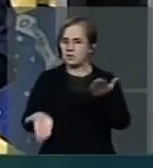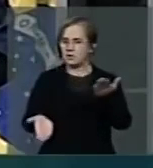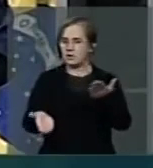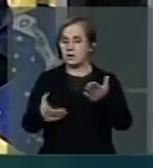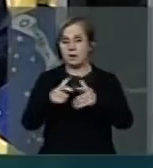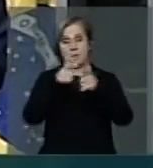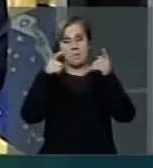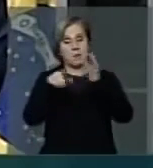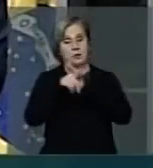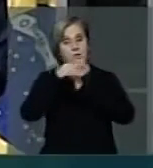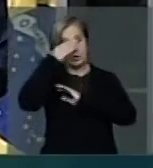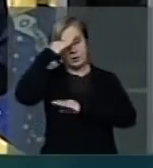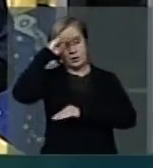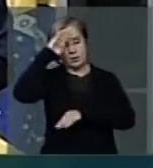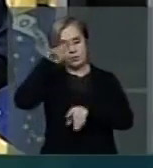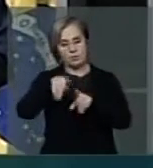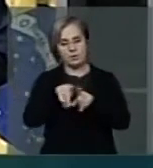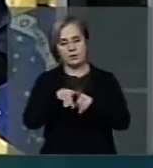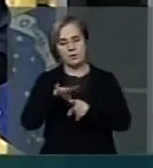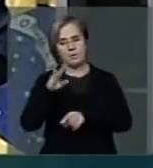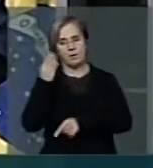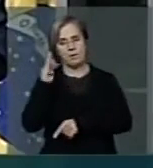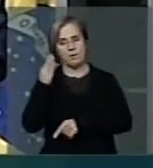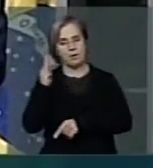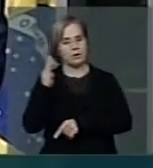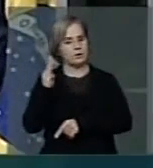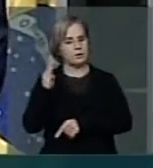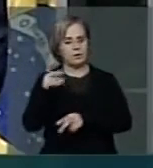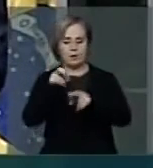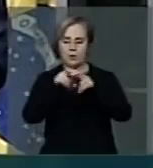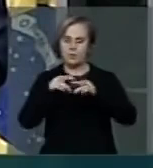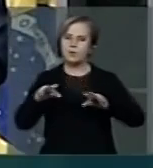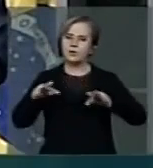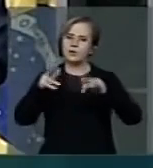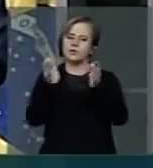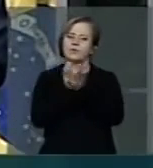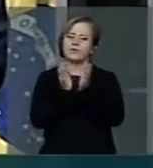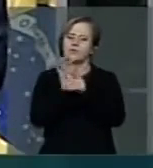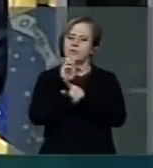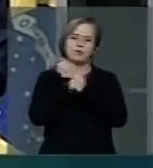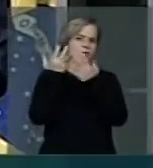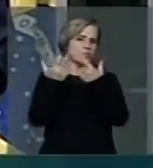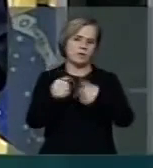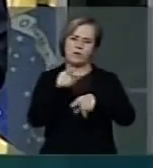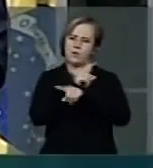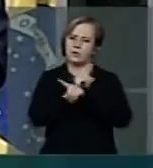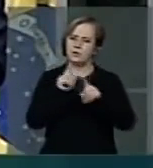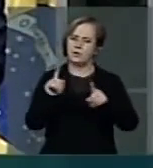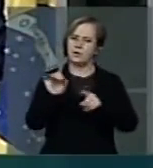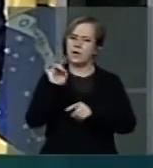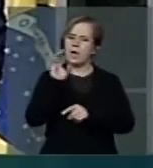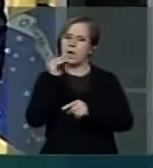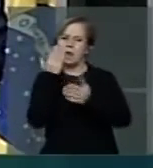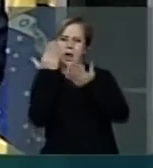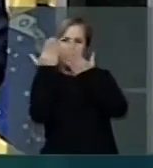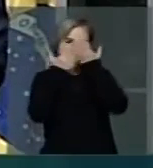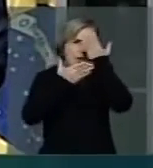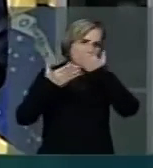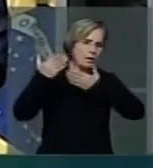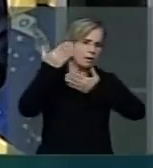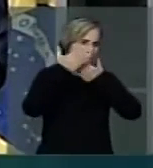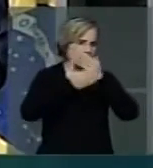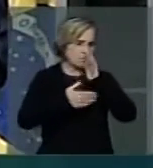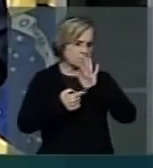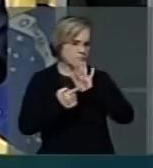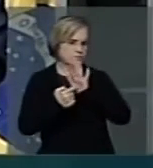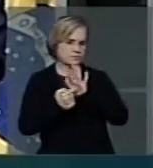isso, essa medida não está sendo bem aceita por nenhum setor da sociedade. Ela é apenas uma cortina de fumaça, com